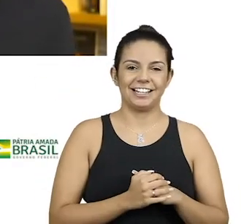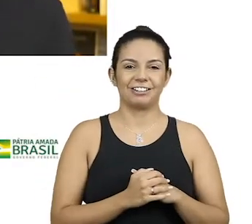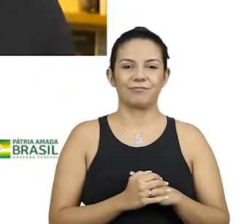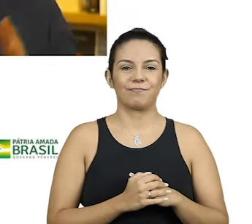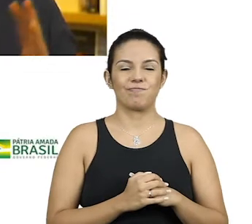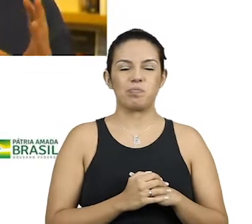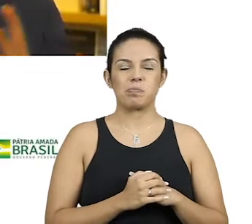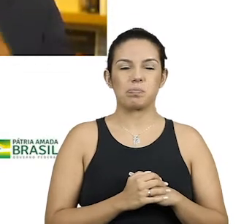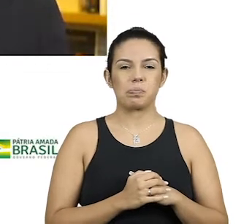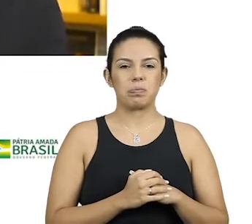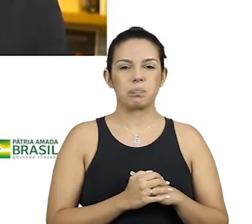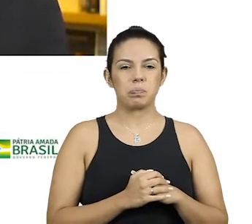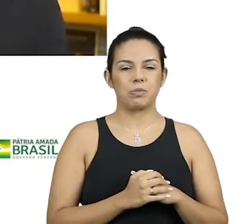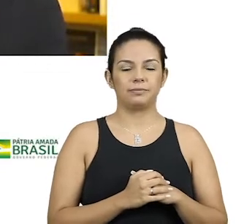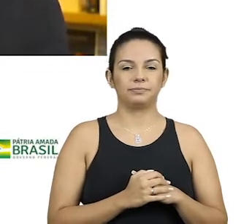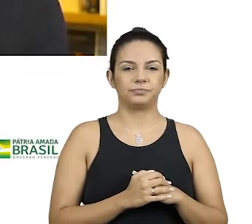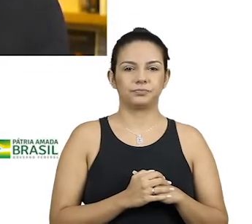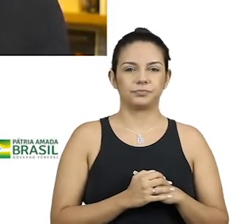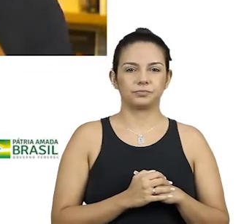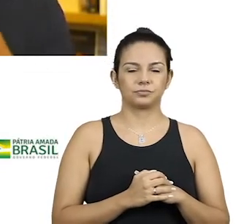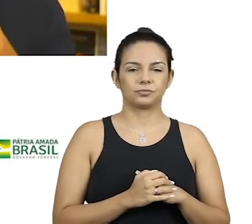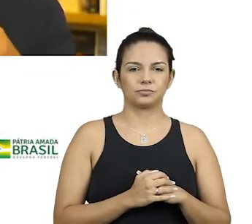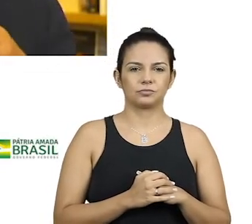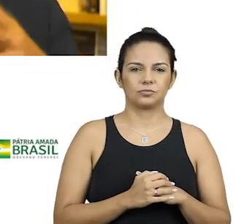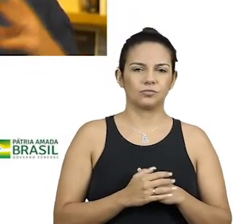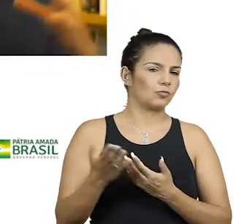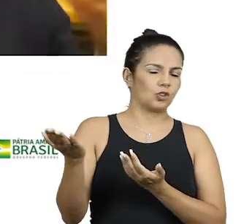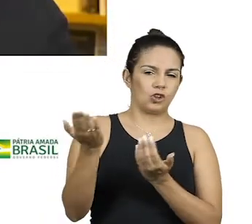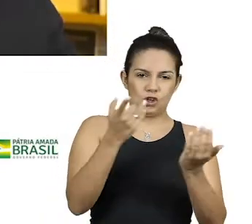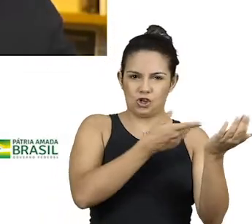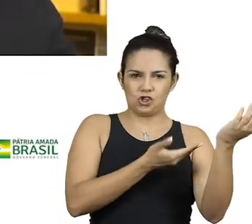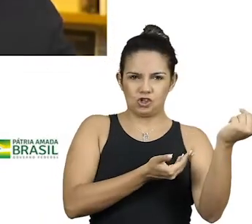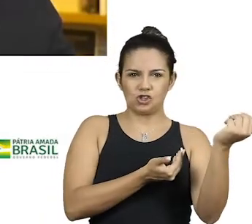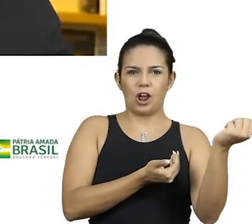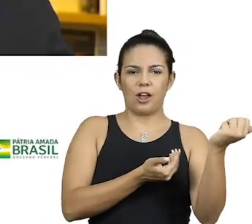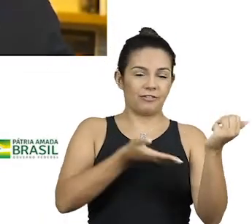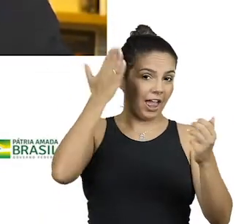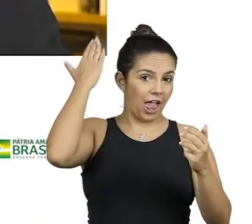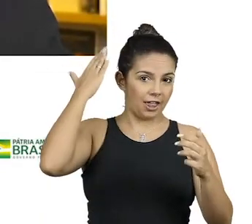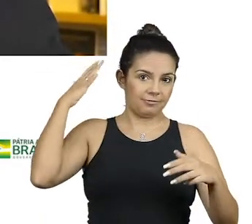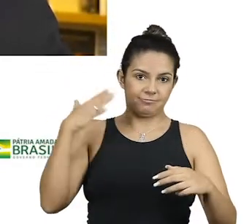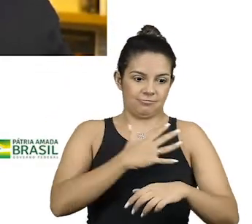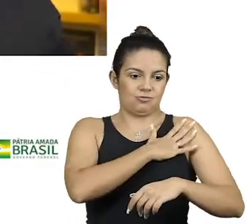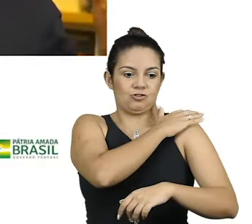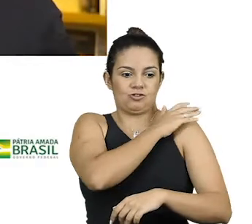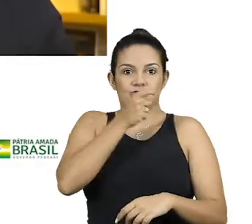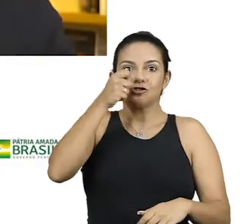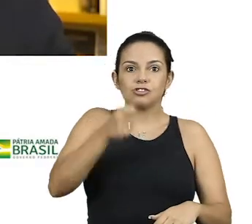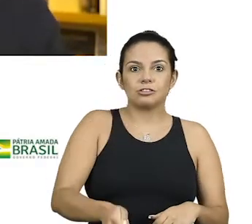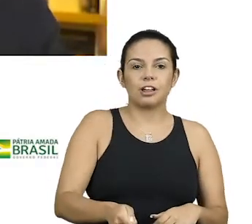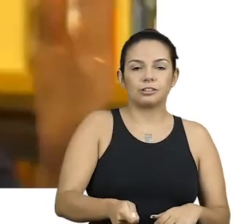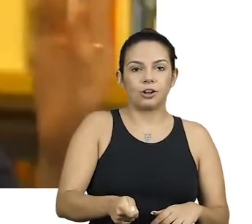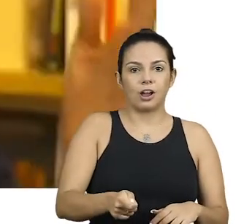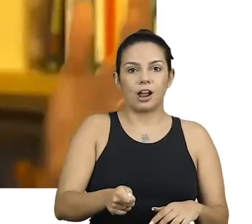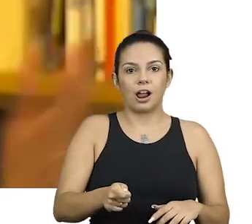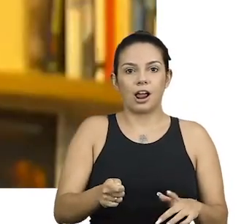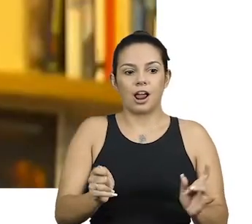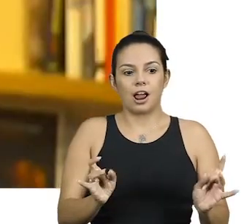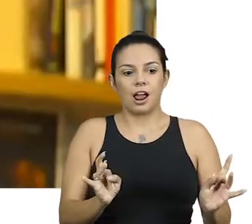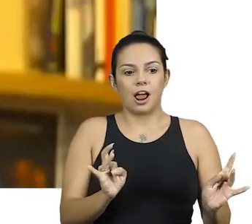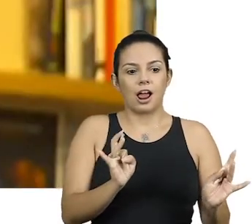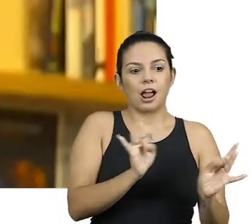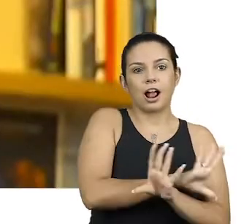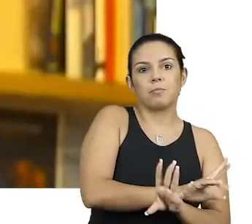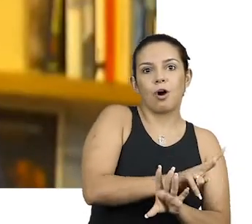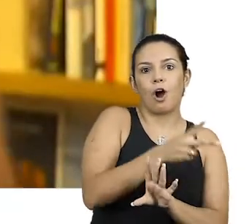E aquilo foi uma garotada que foi criada na ditadura e que, de repente, podia falar tudo, podia fazer tudo.